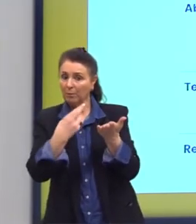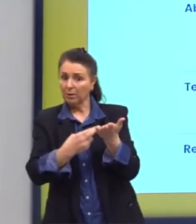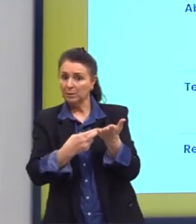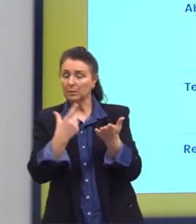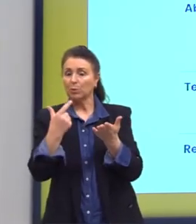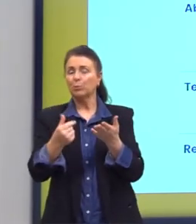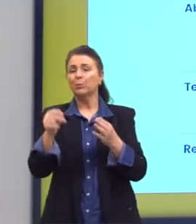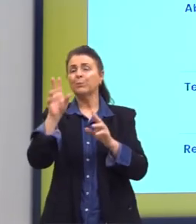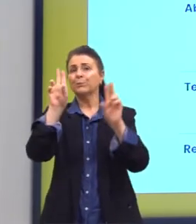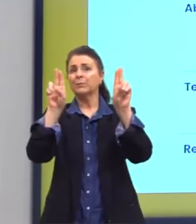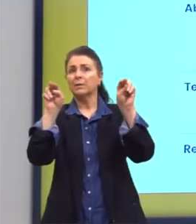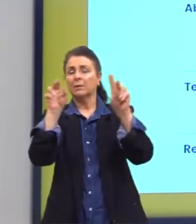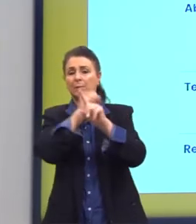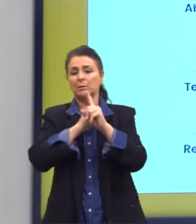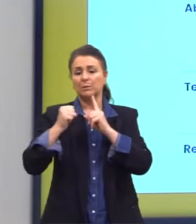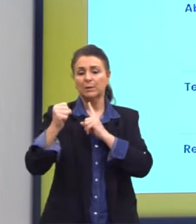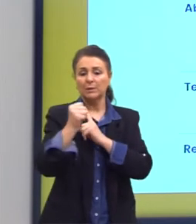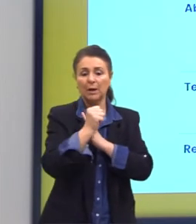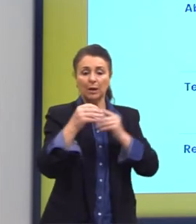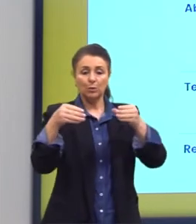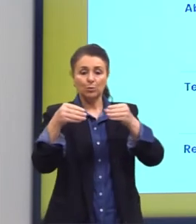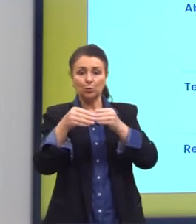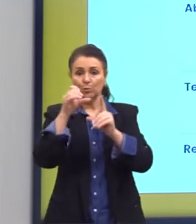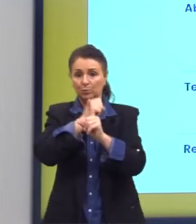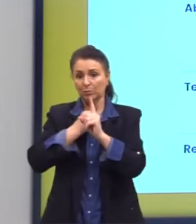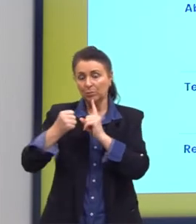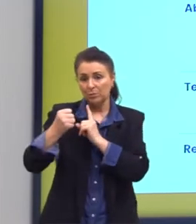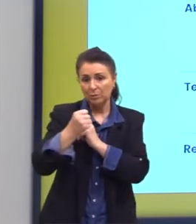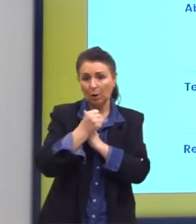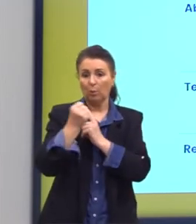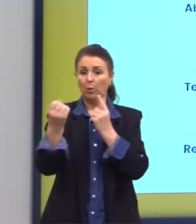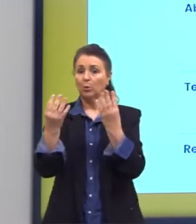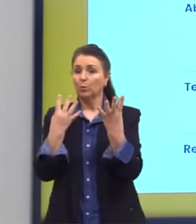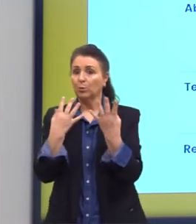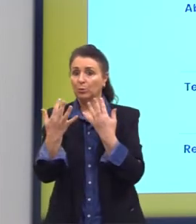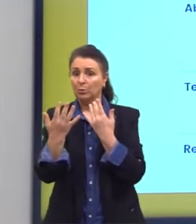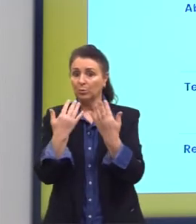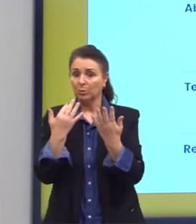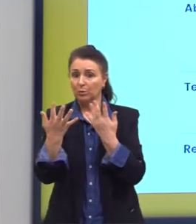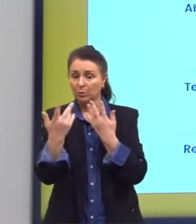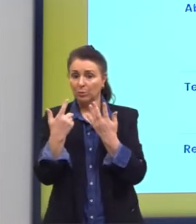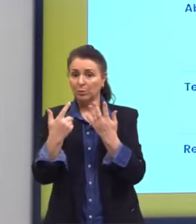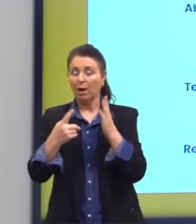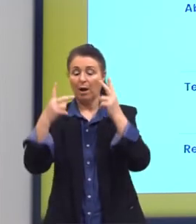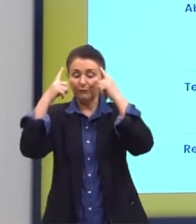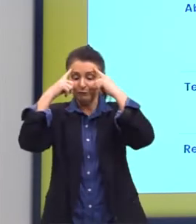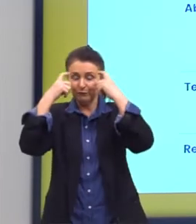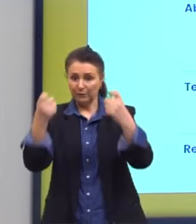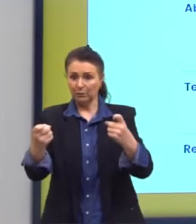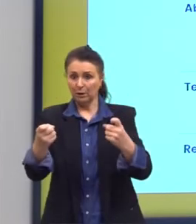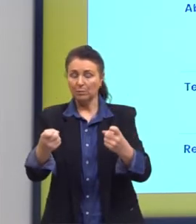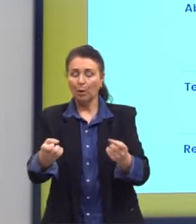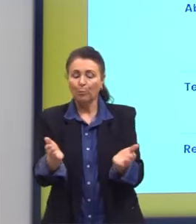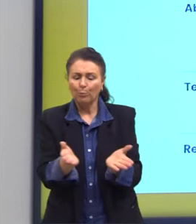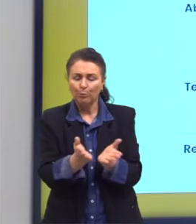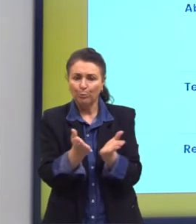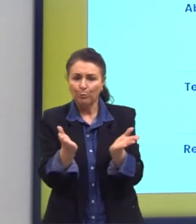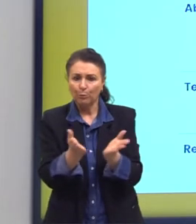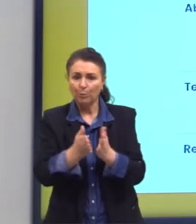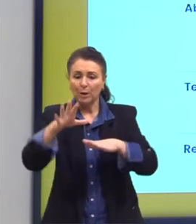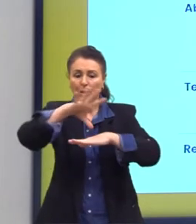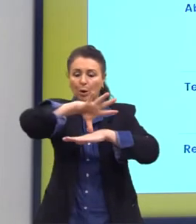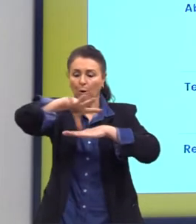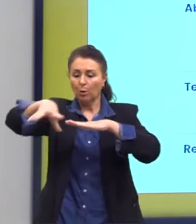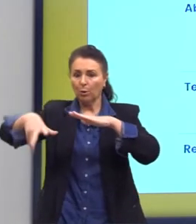como sociedade, classe social. No naturalismo, usam temas como violência, pobreza, corrupção